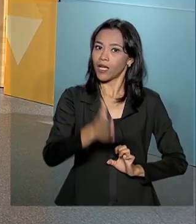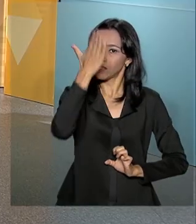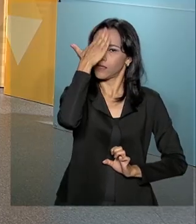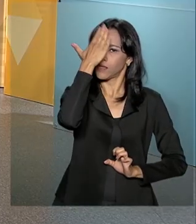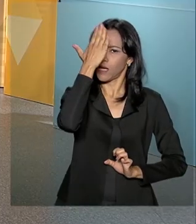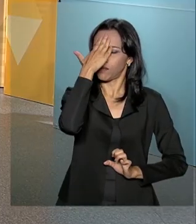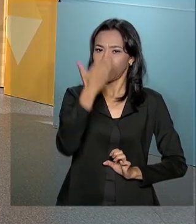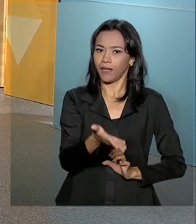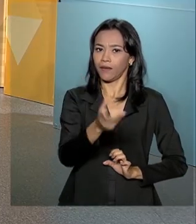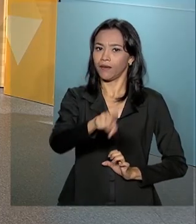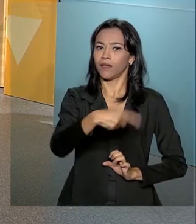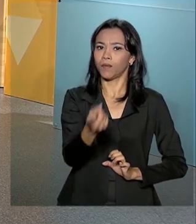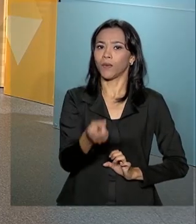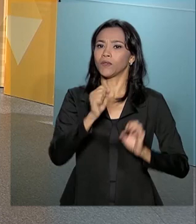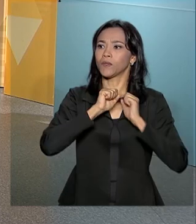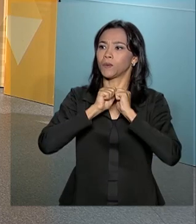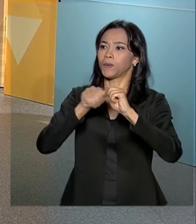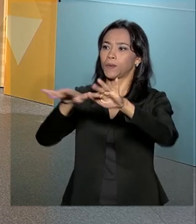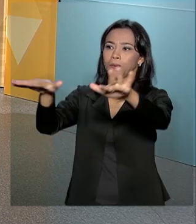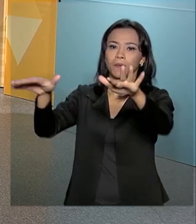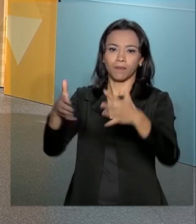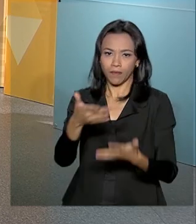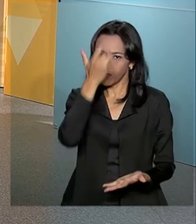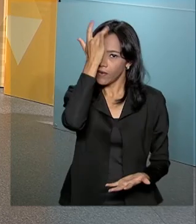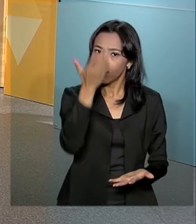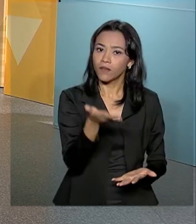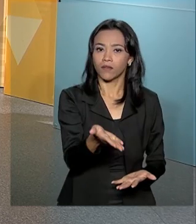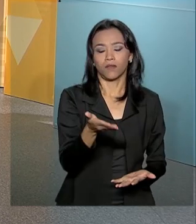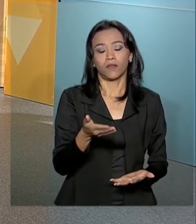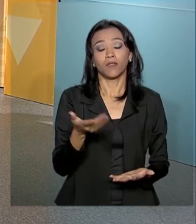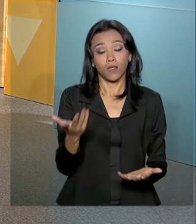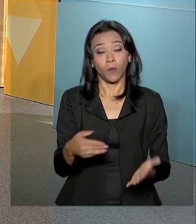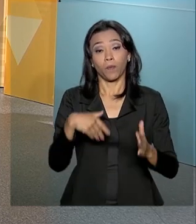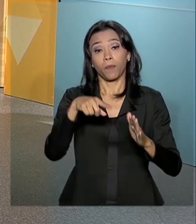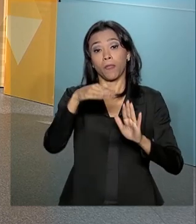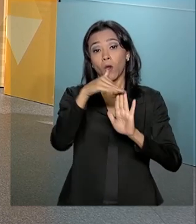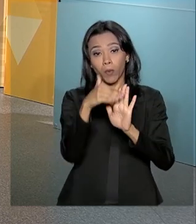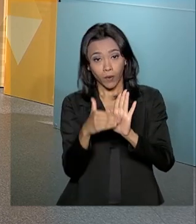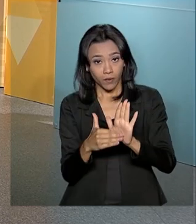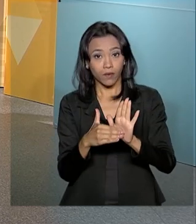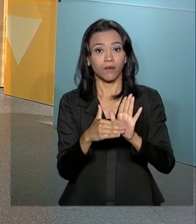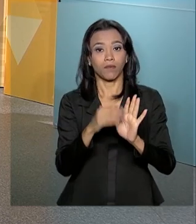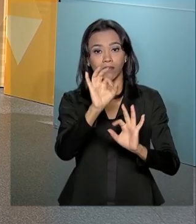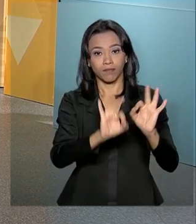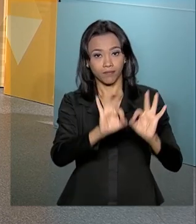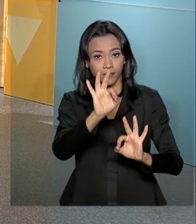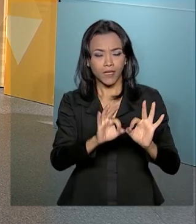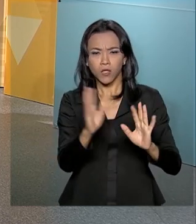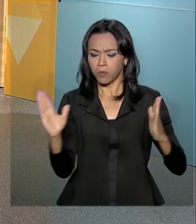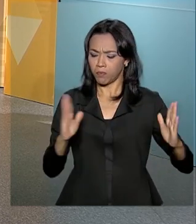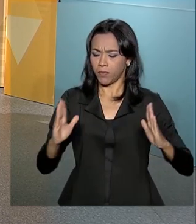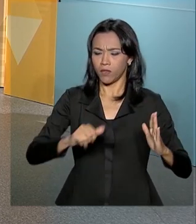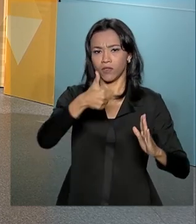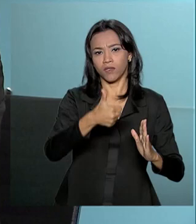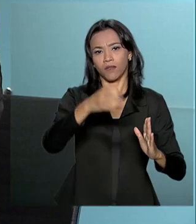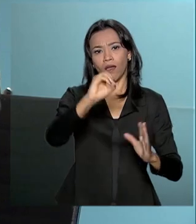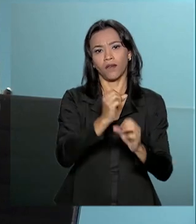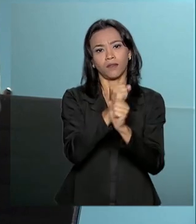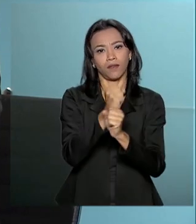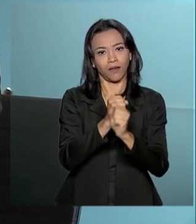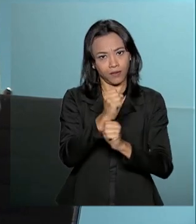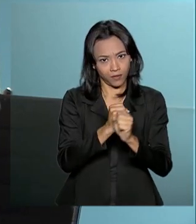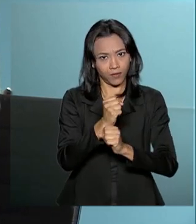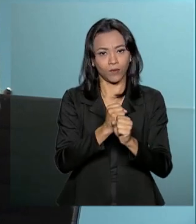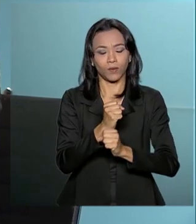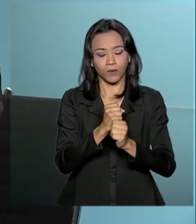serem somente fomentados. O programa tem trazido, dentro desse período de 10 anos que nós estamos nesse piloto,